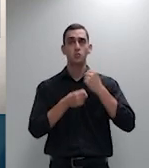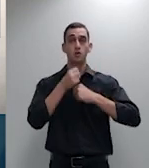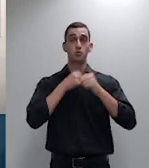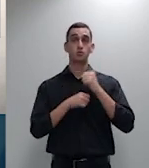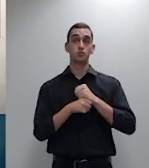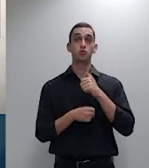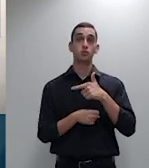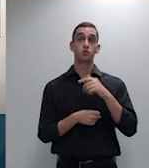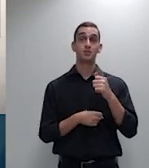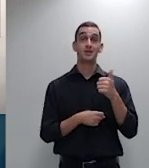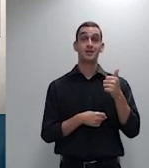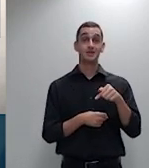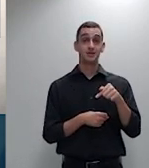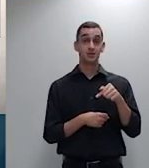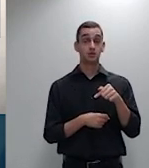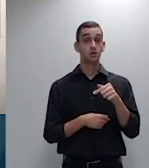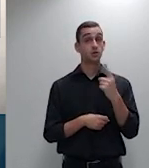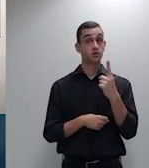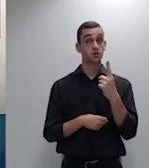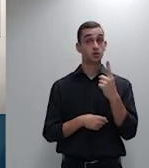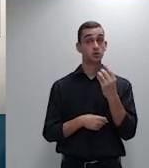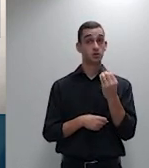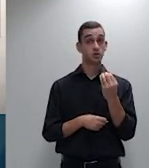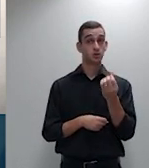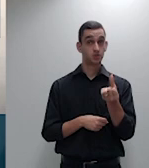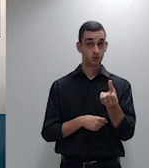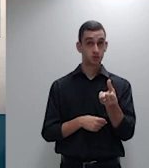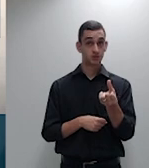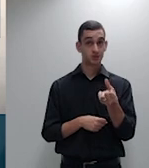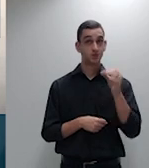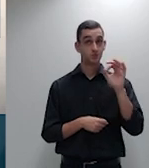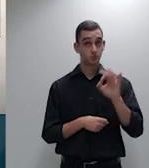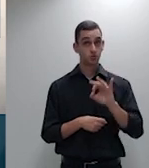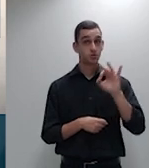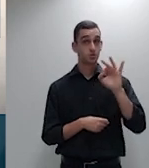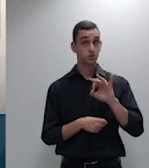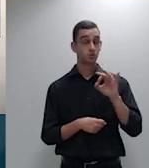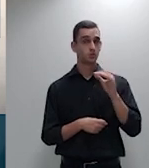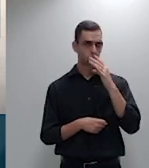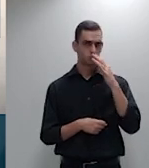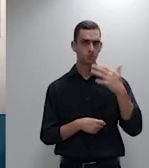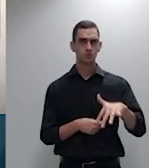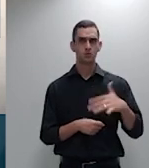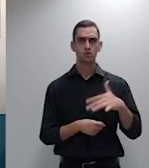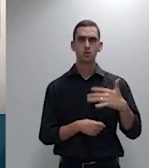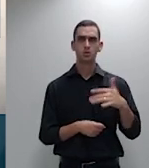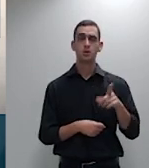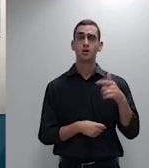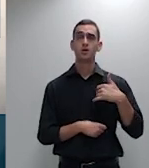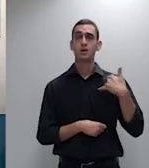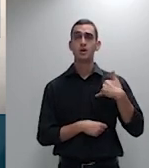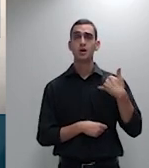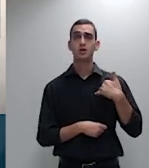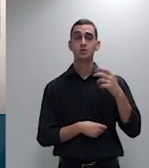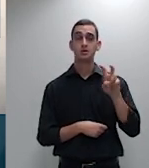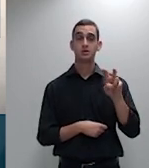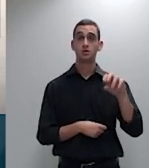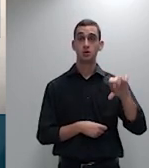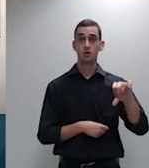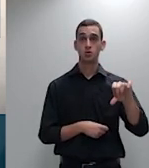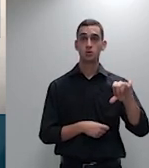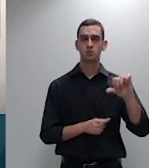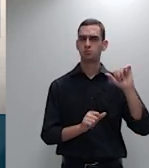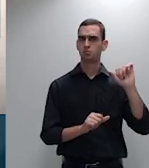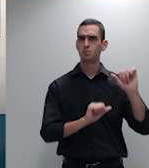106,9% quando ele completou 59 anos de idade então no recurso